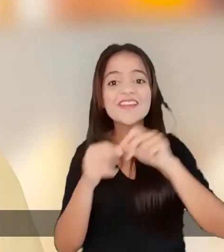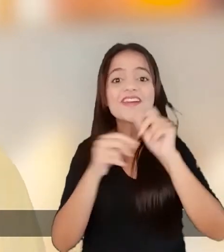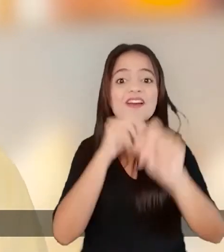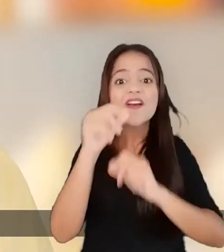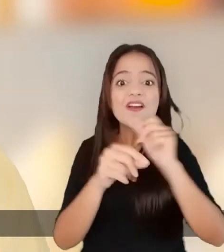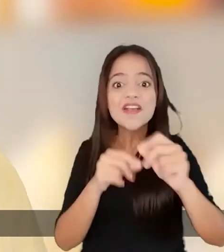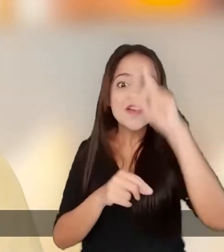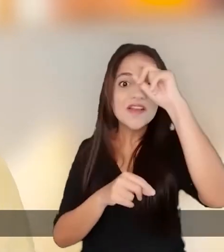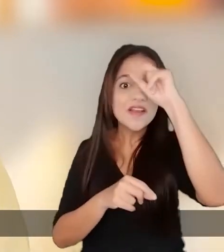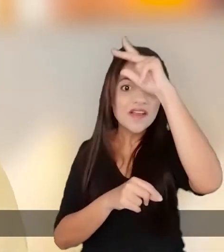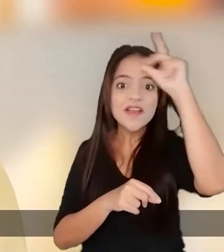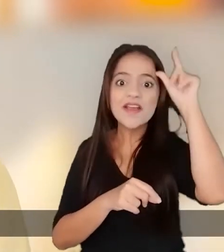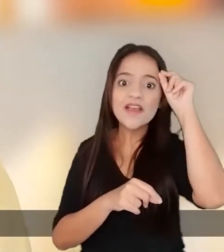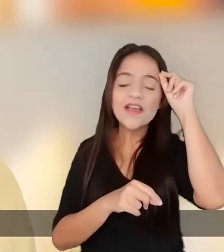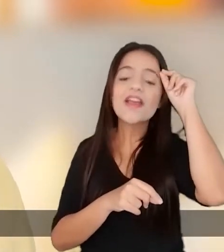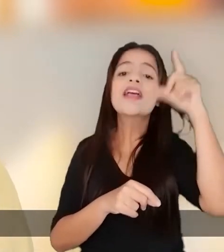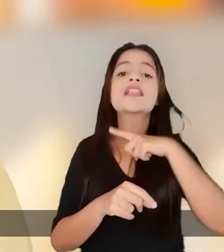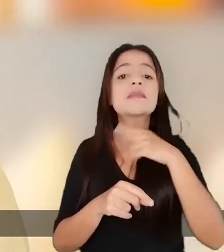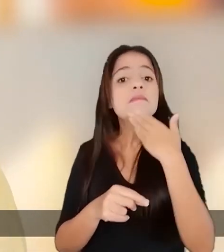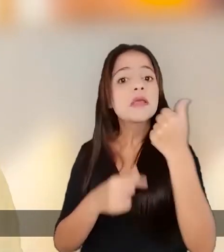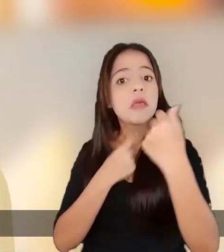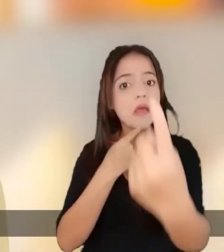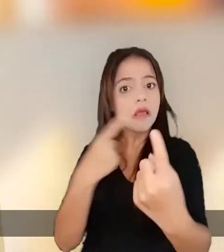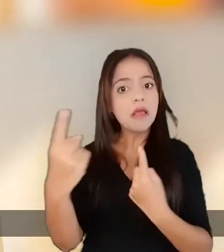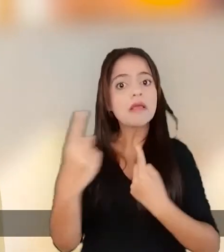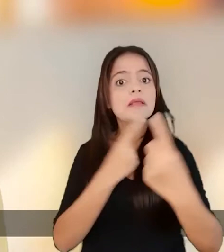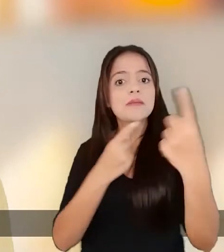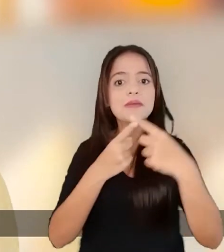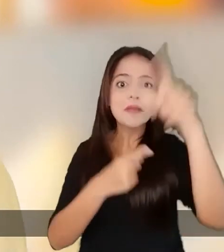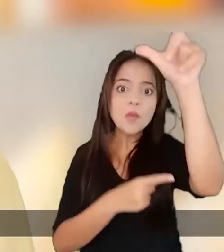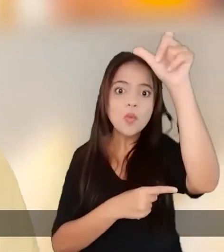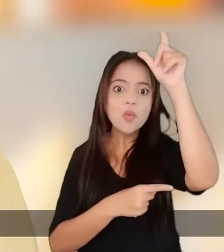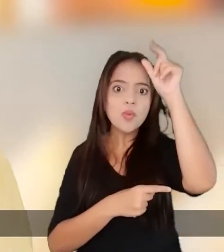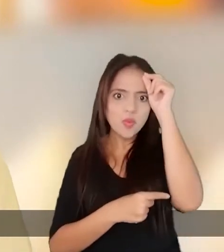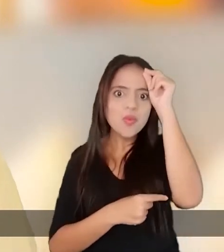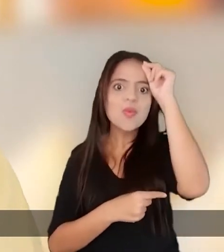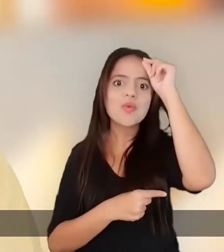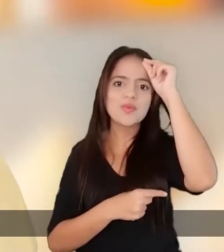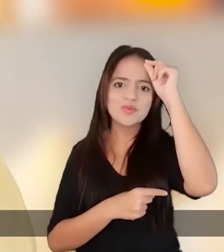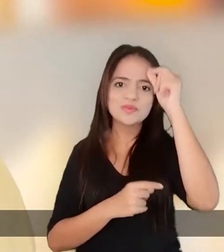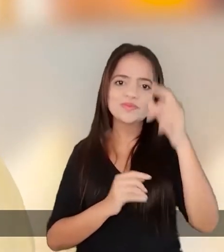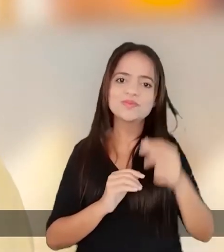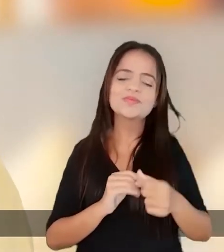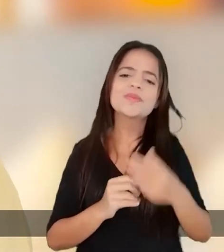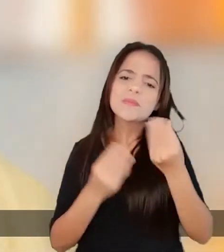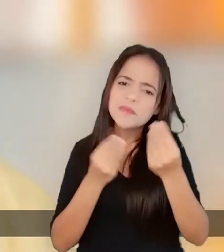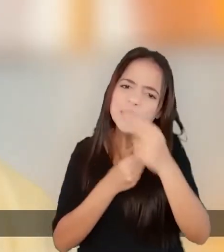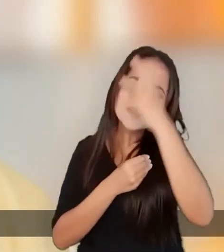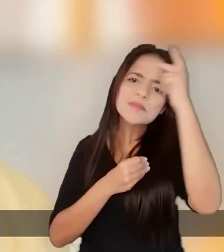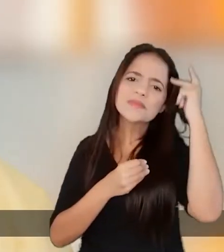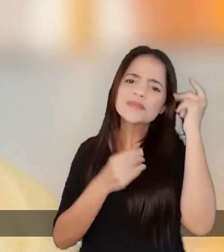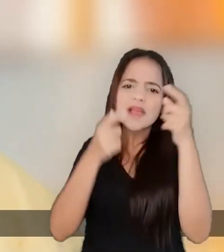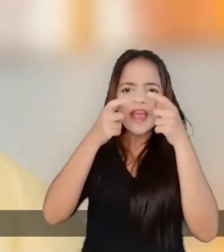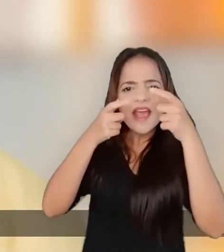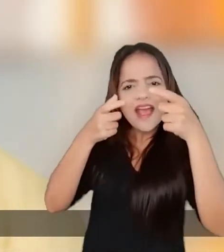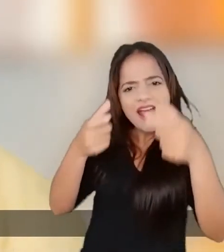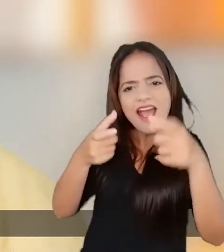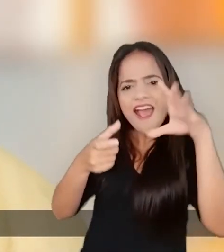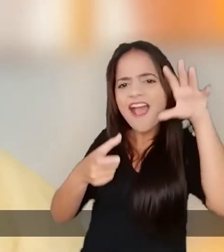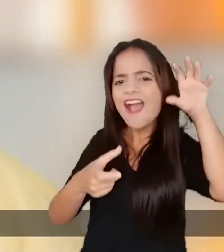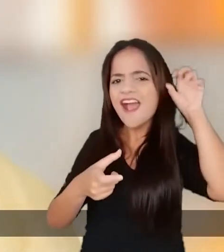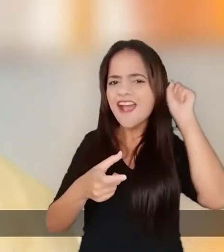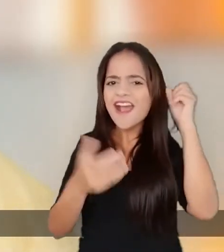o hospital municipal terá mais capacidade para atender melhor as outras especialidades. Muita gente que nos